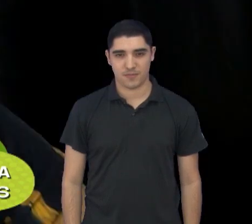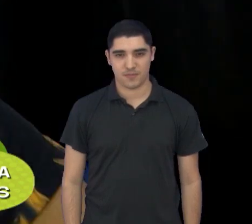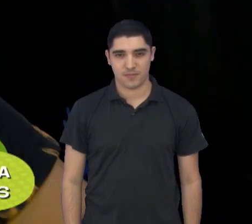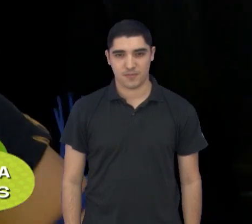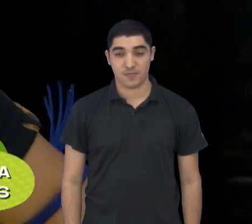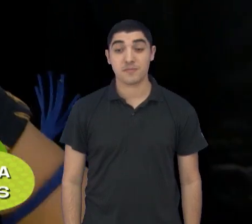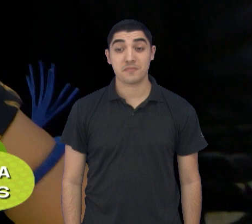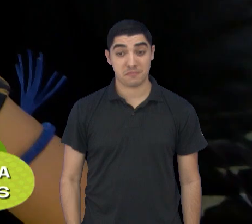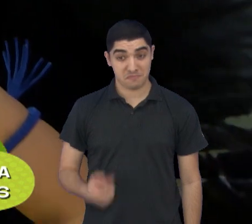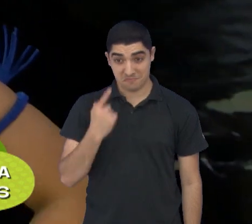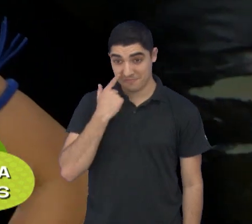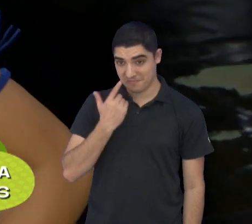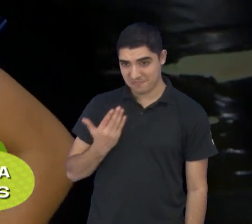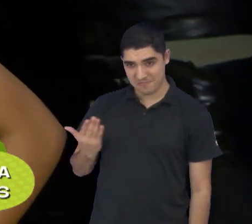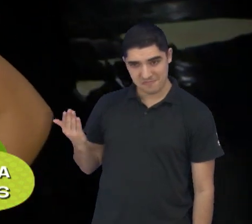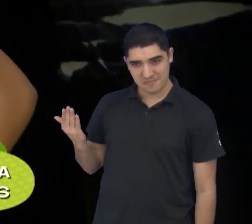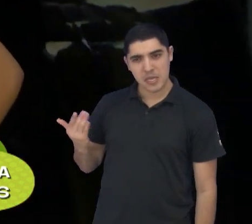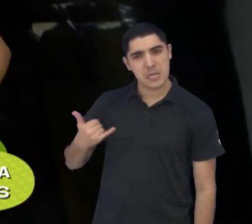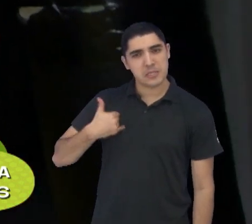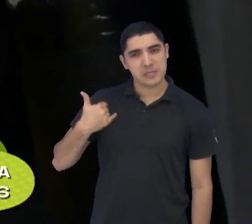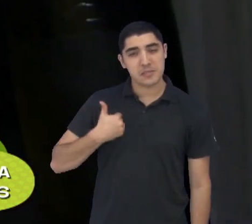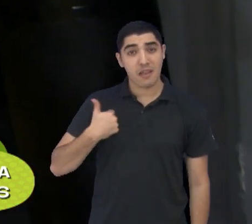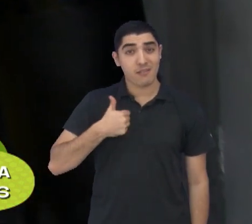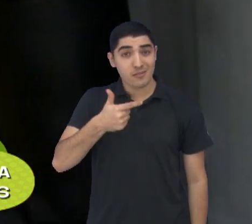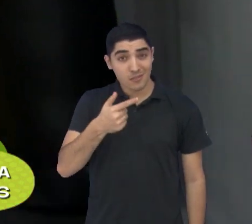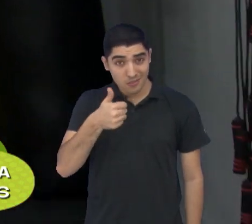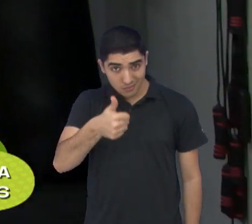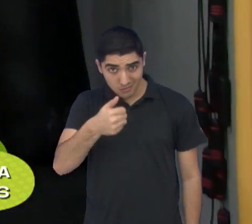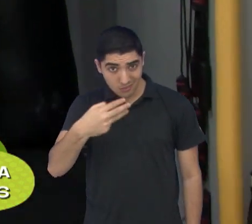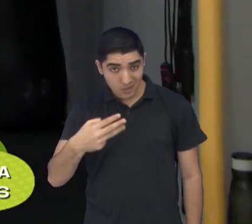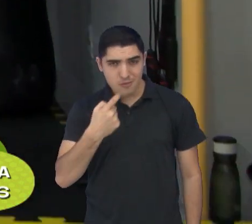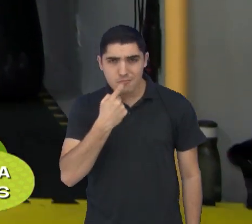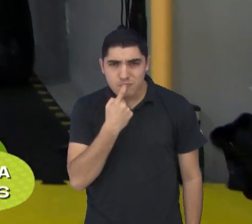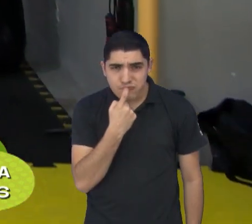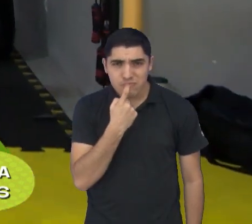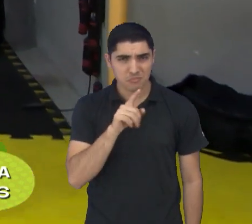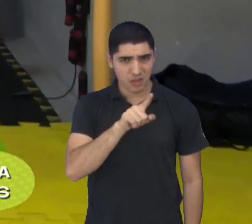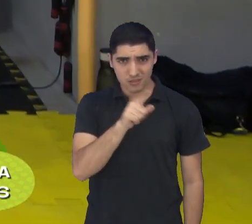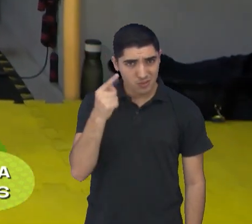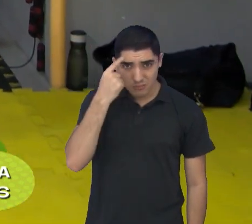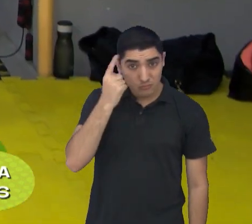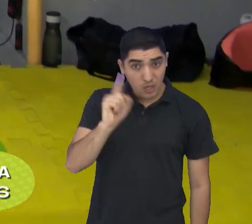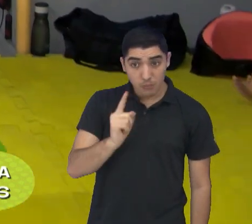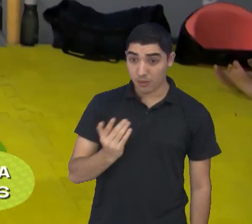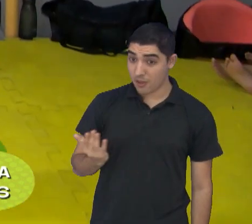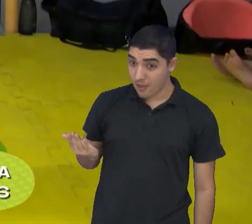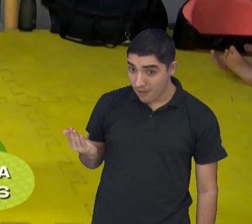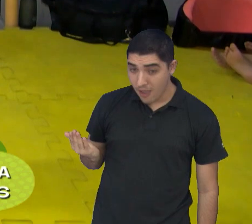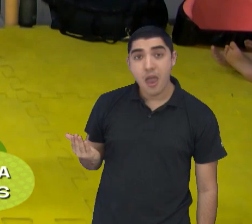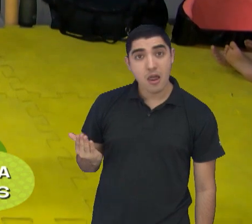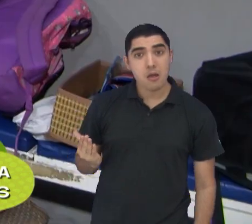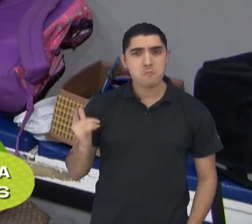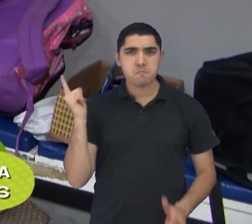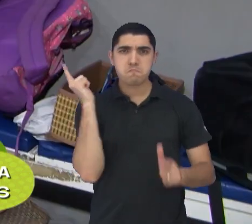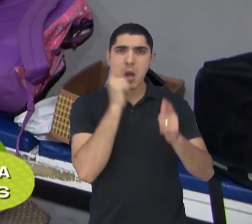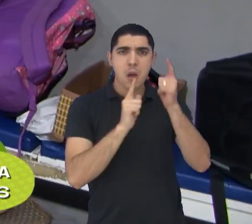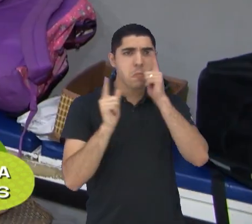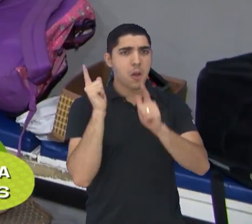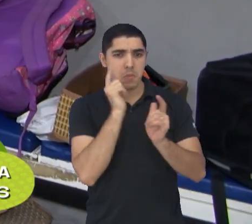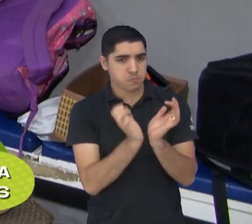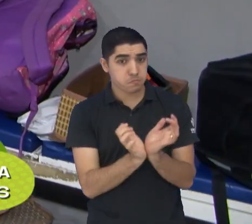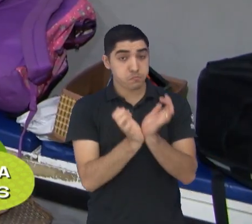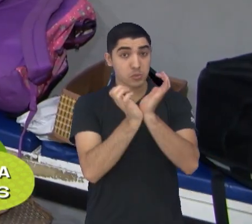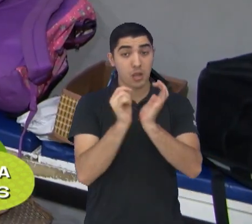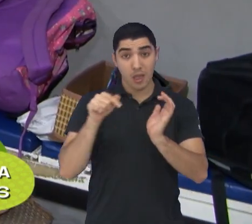Quem vê a Marcela, de apenas 13 anos de idade, pode não acreditar, mas ela é multicampeã de um esporte